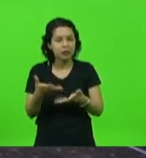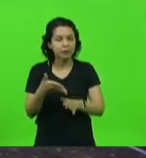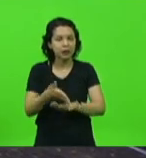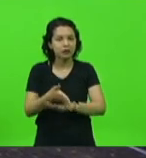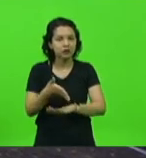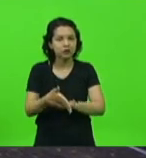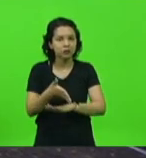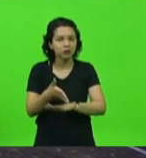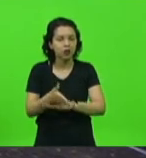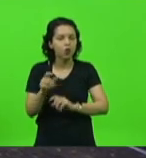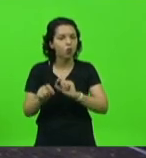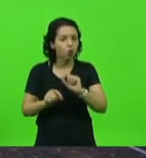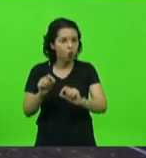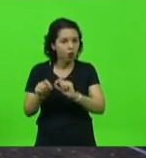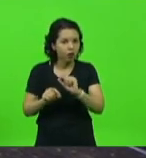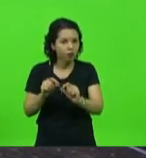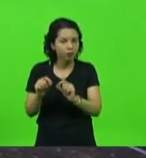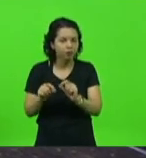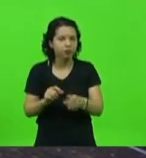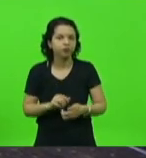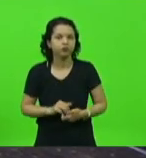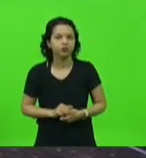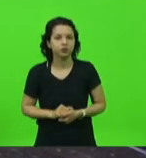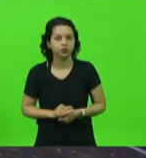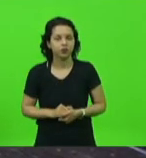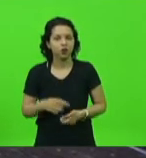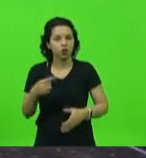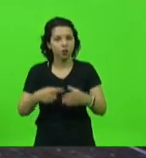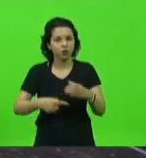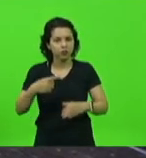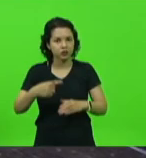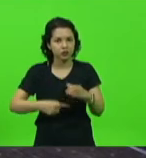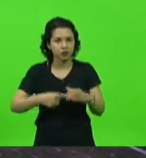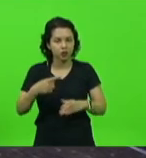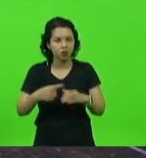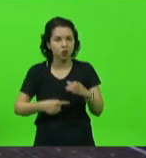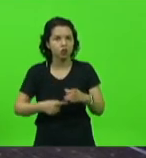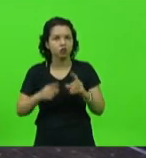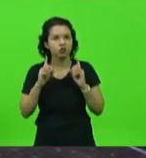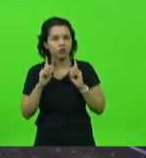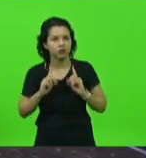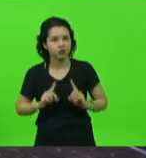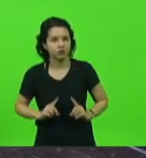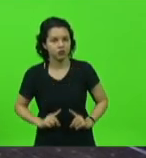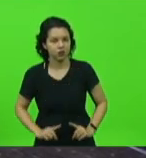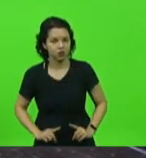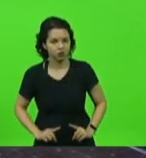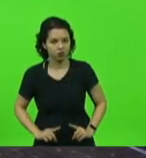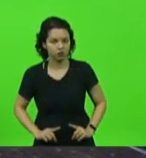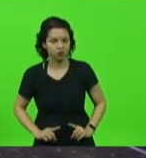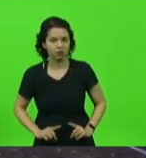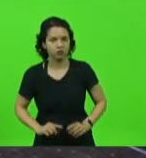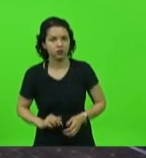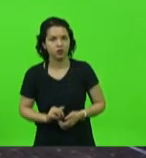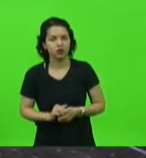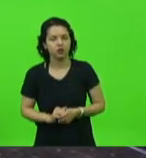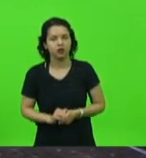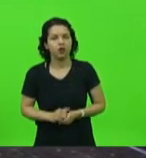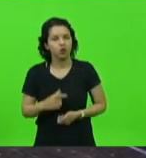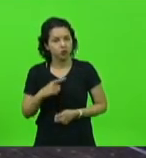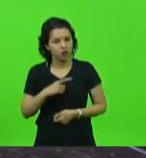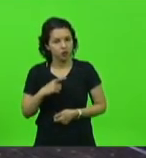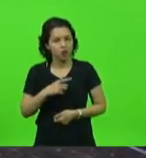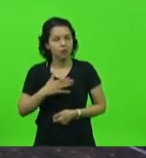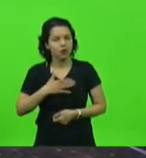foi da comissão dos deficientes físicos. Eu tenho na família